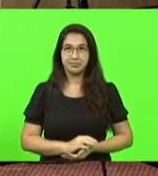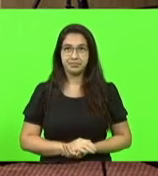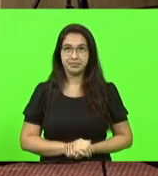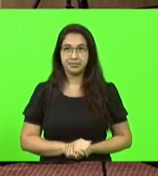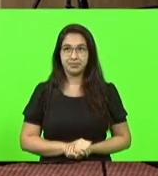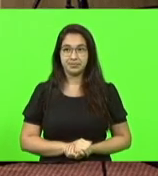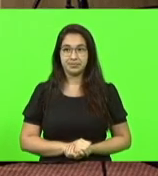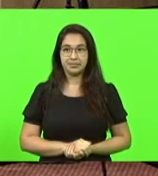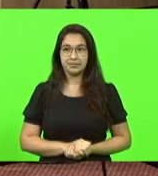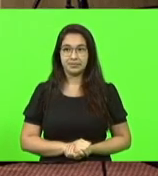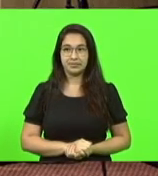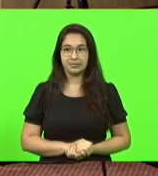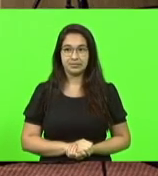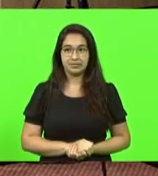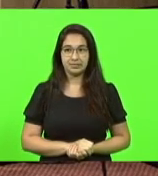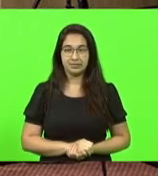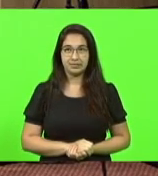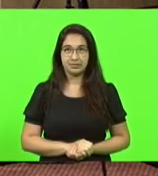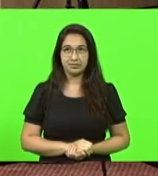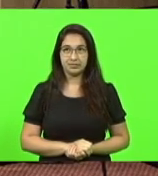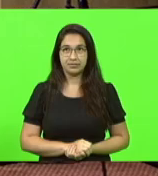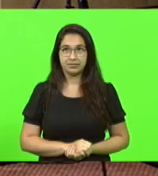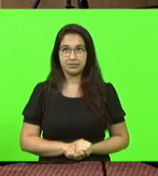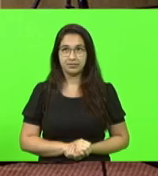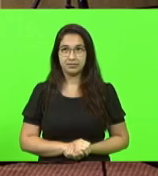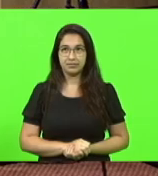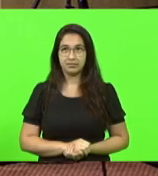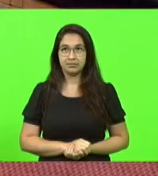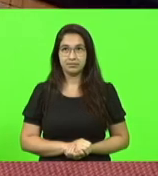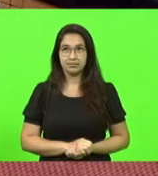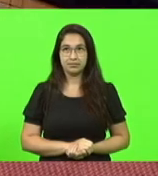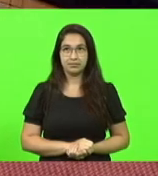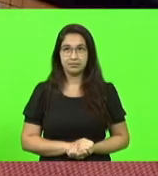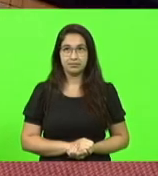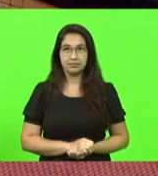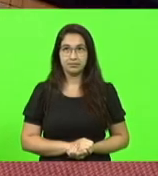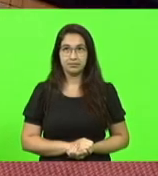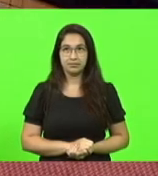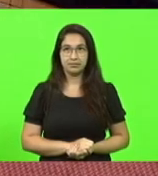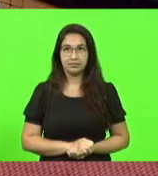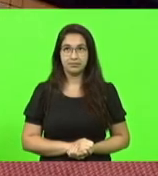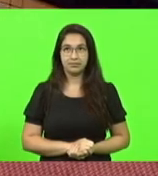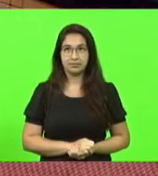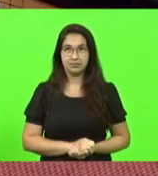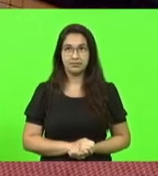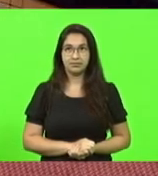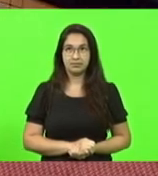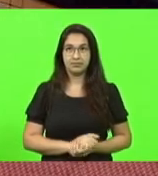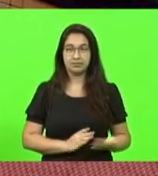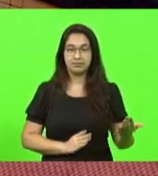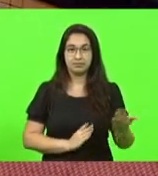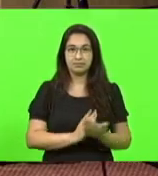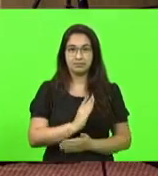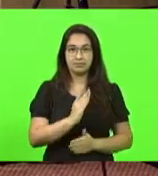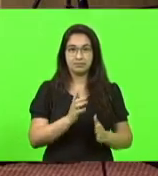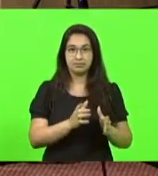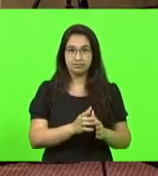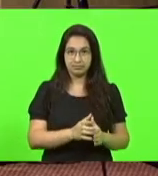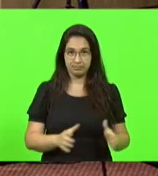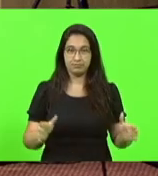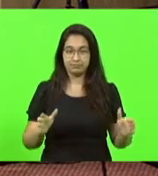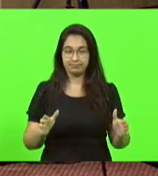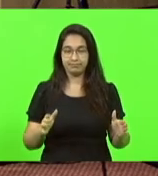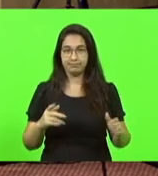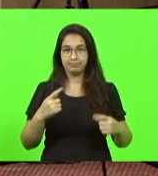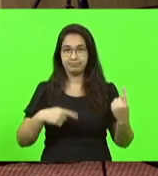Deputados que aprovam, permaneçam como se encontram, que discordam e se manifestem. Bancada do PSD encaminha o voto Aprovado por maioria. Discussão e